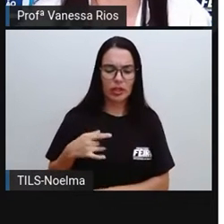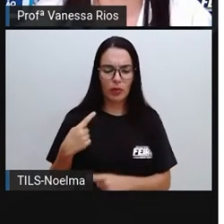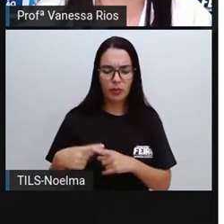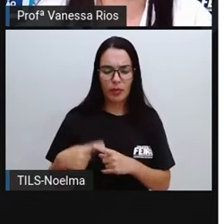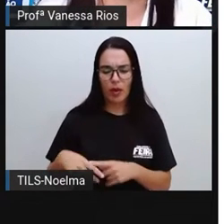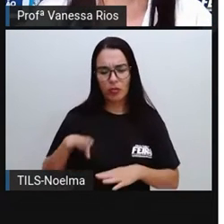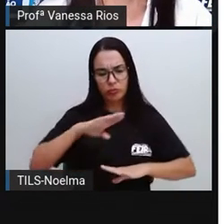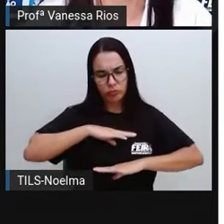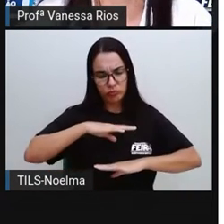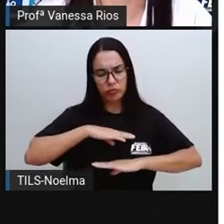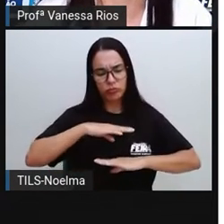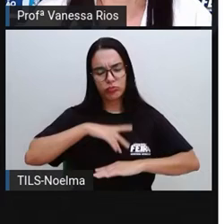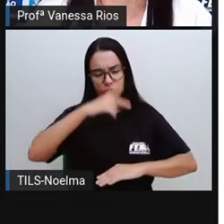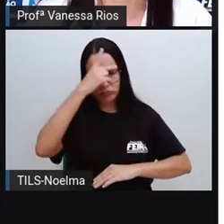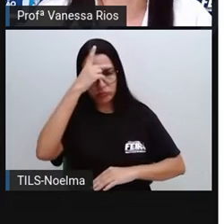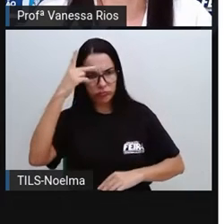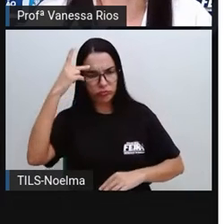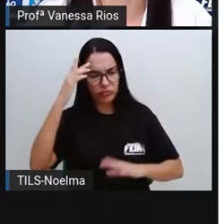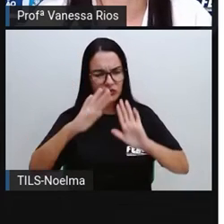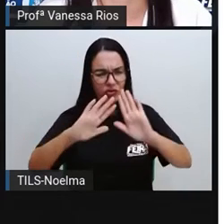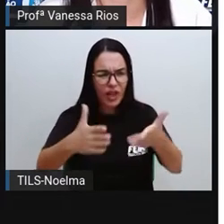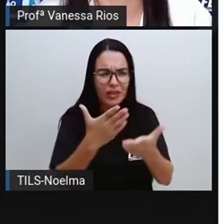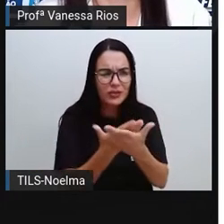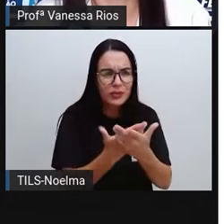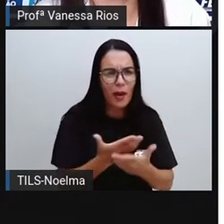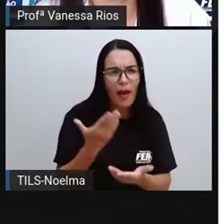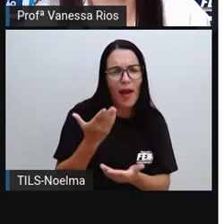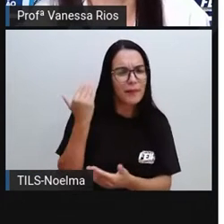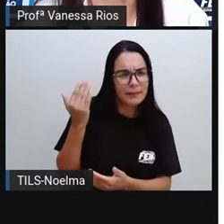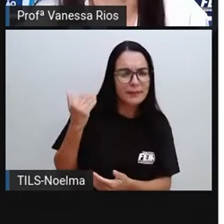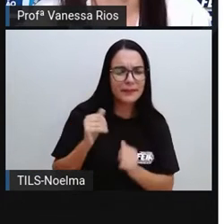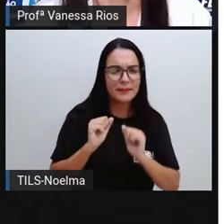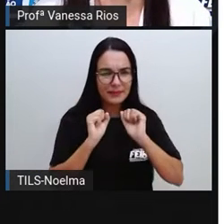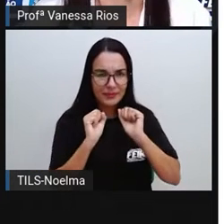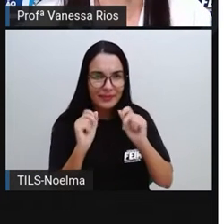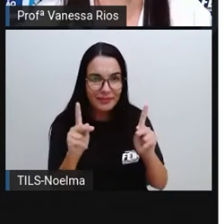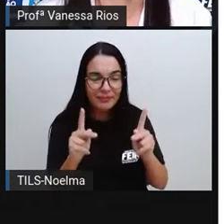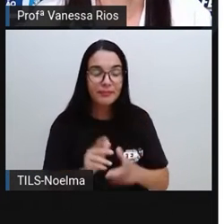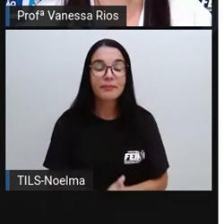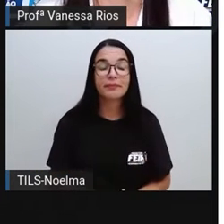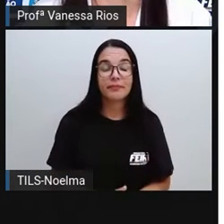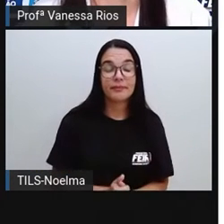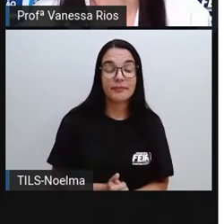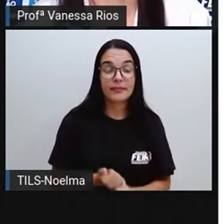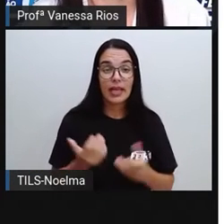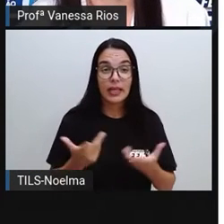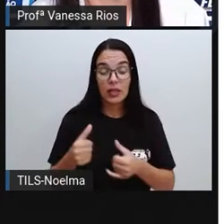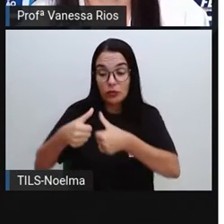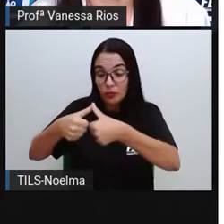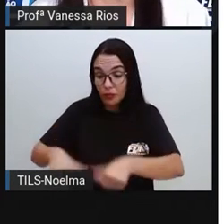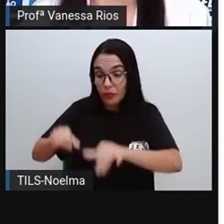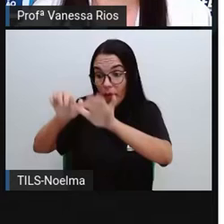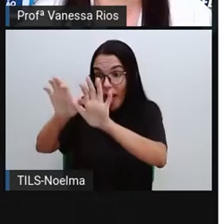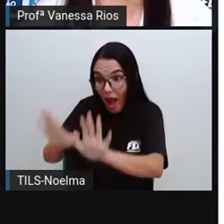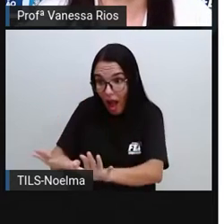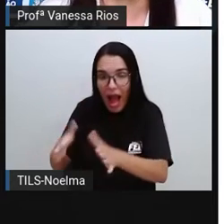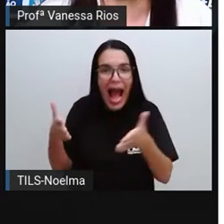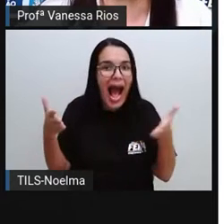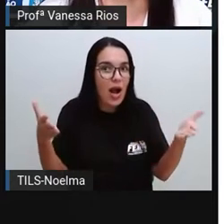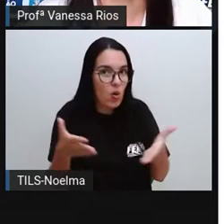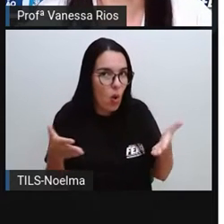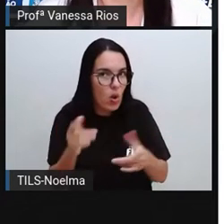preservação de saúde, que a gente já estudou na aula anterior. O conceito de sedentarismo, que nos